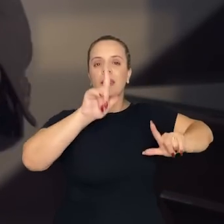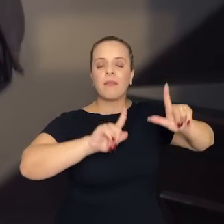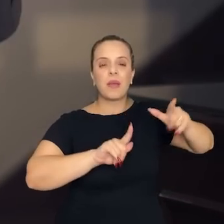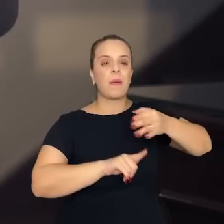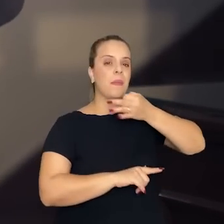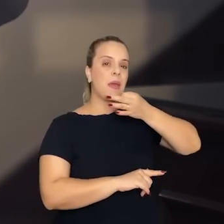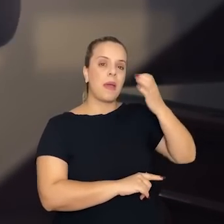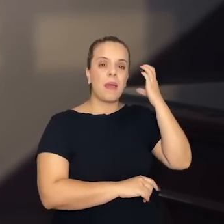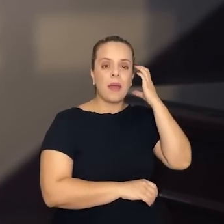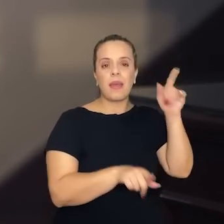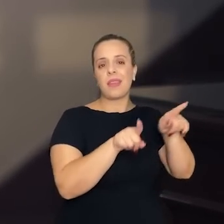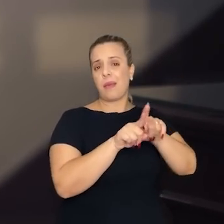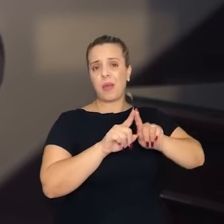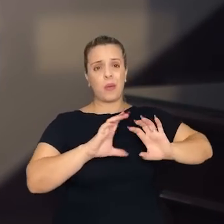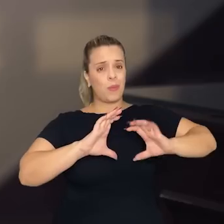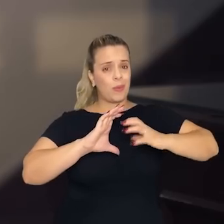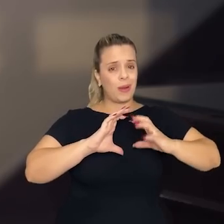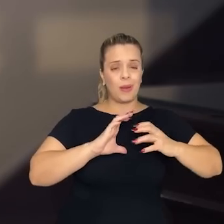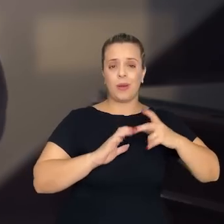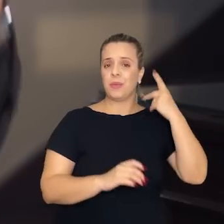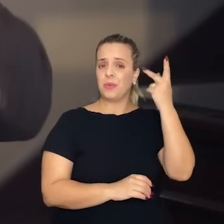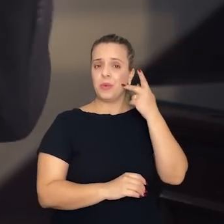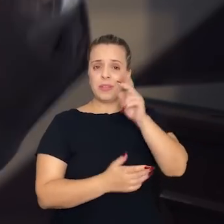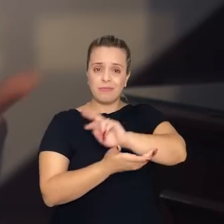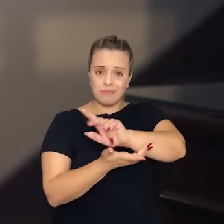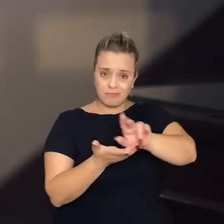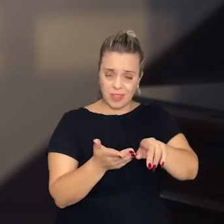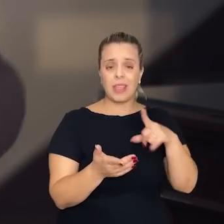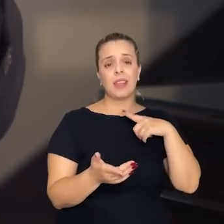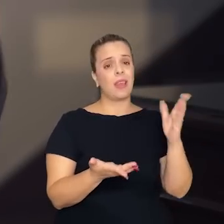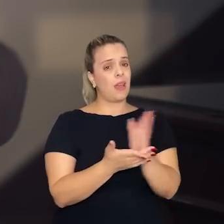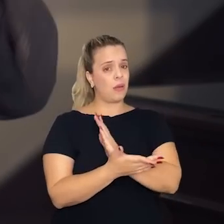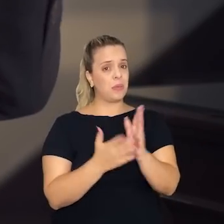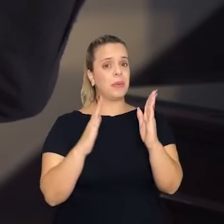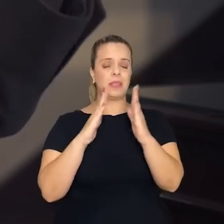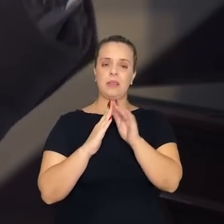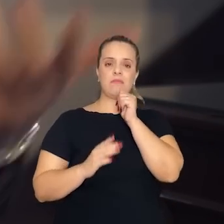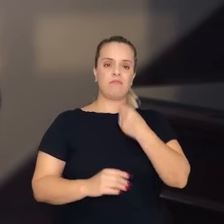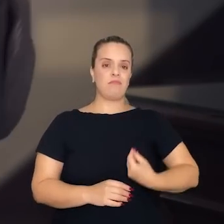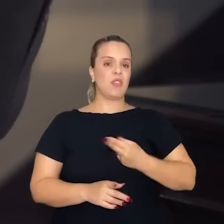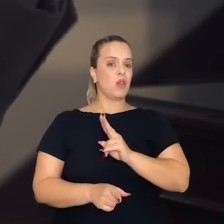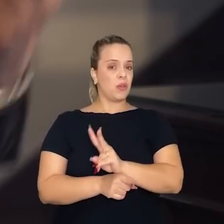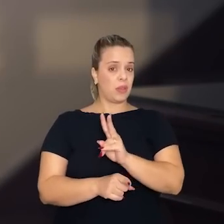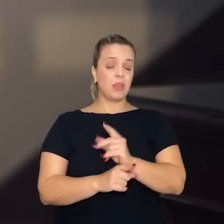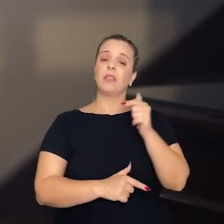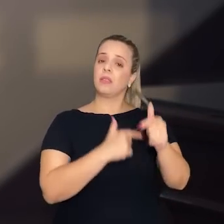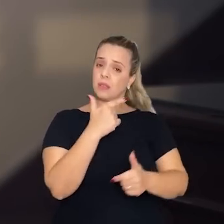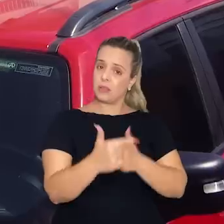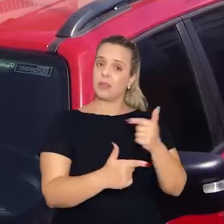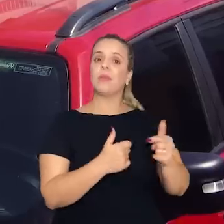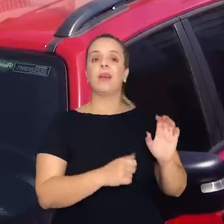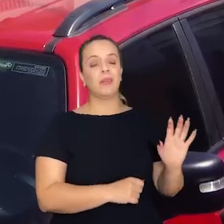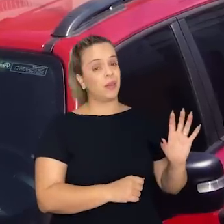partidos políticos, etc., que há ainda imóveis preservados e que esse trabalho tem sido feito